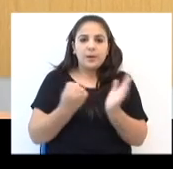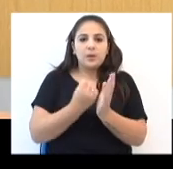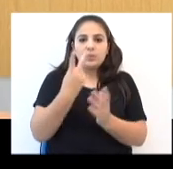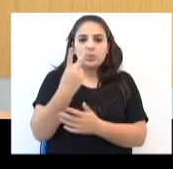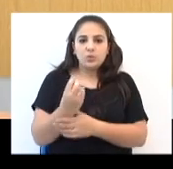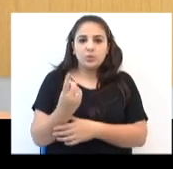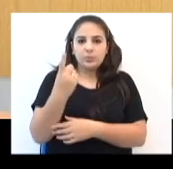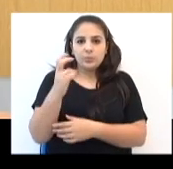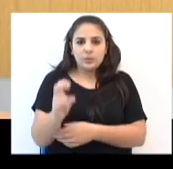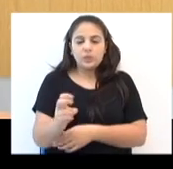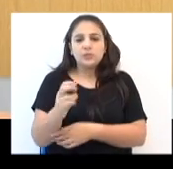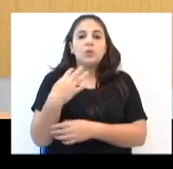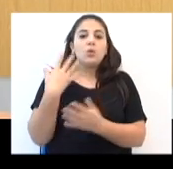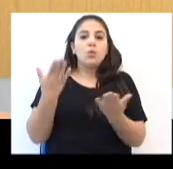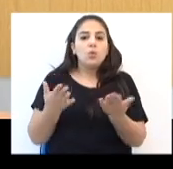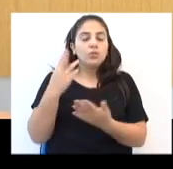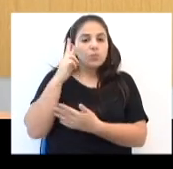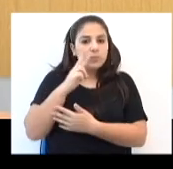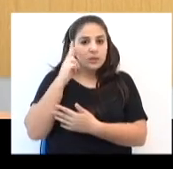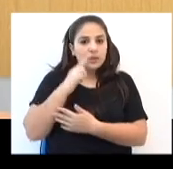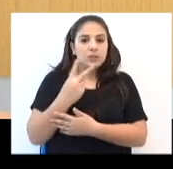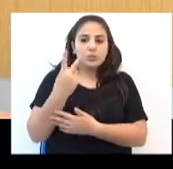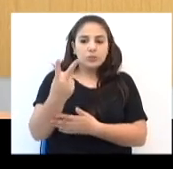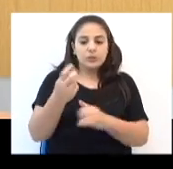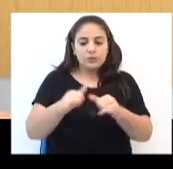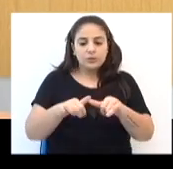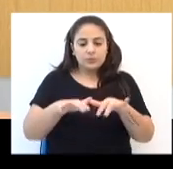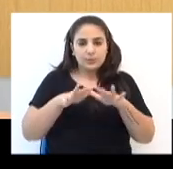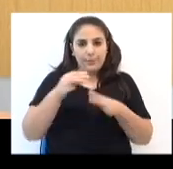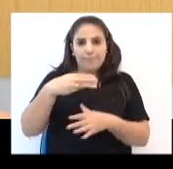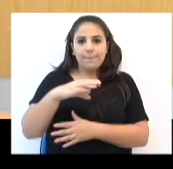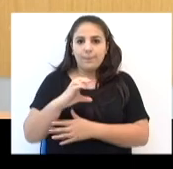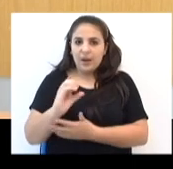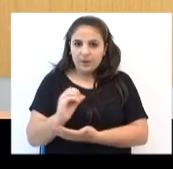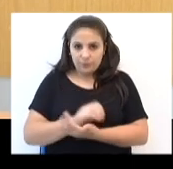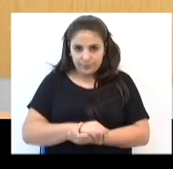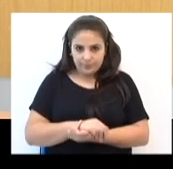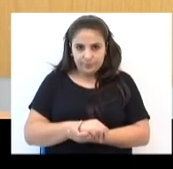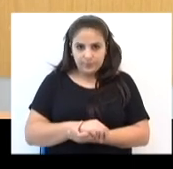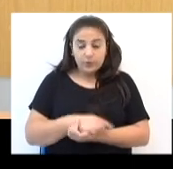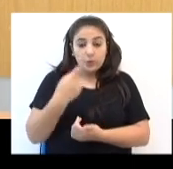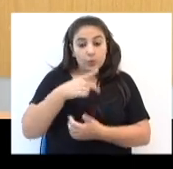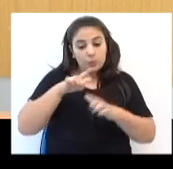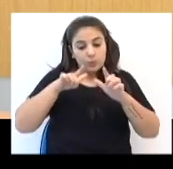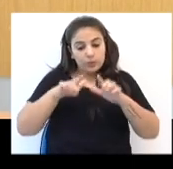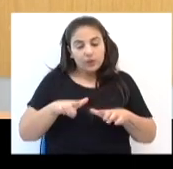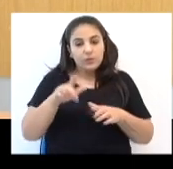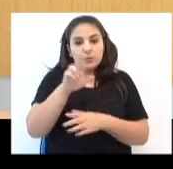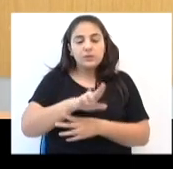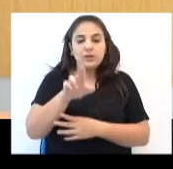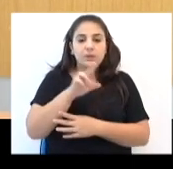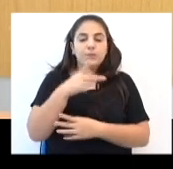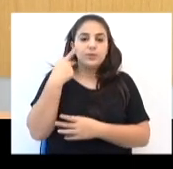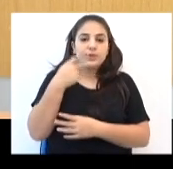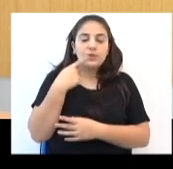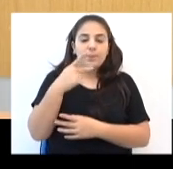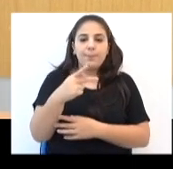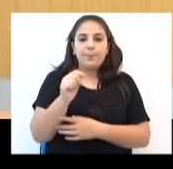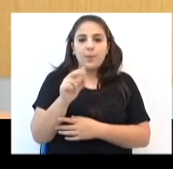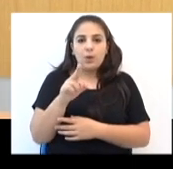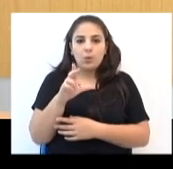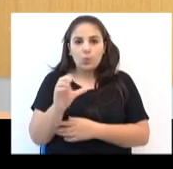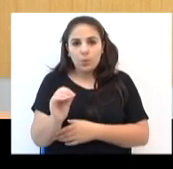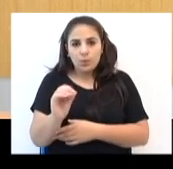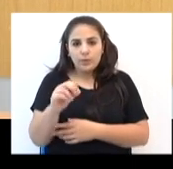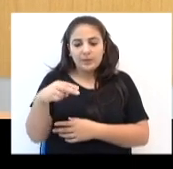2015, hoje vamos lembrar dois grandes expedientes de maio. Um dos espaços foi ocupado pelo vereador